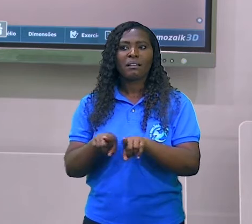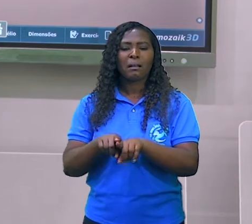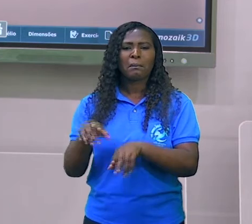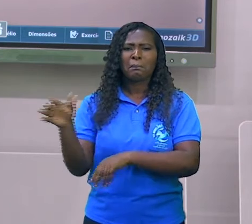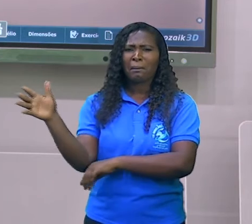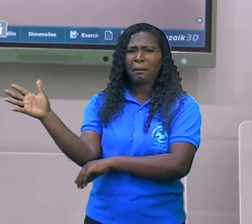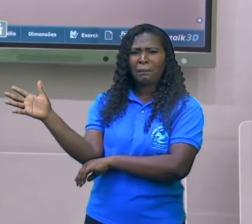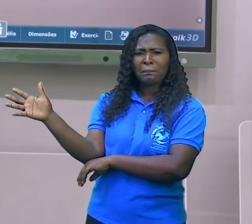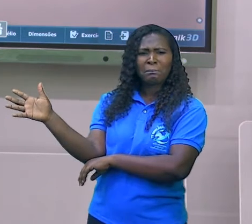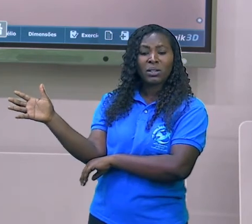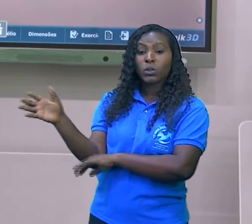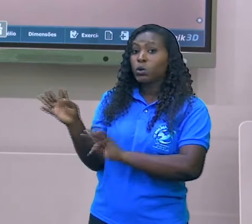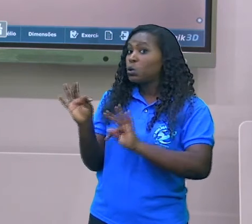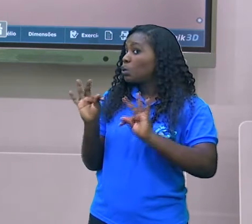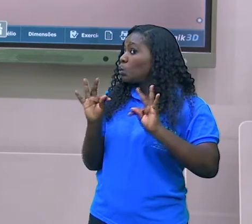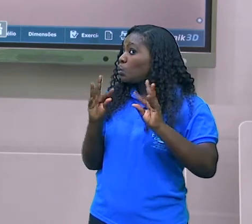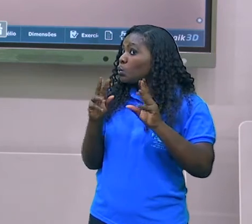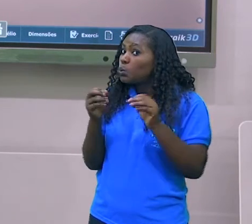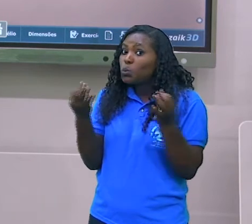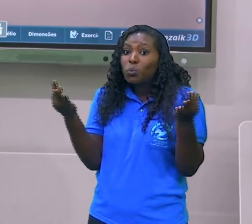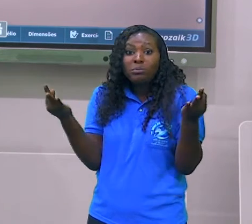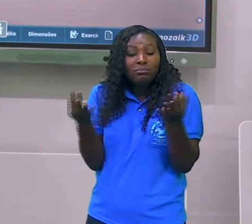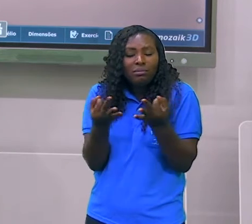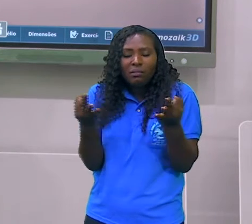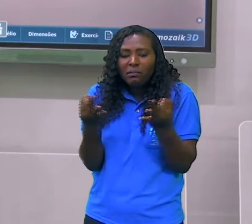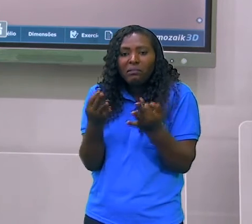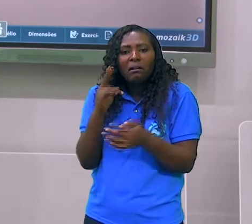Tudo muito perfeito.